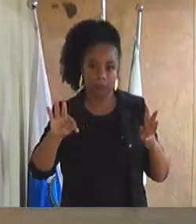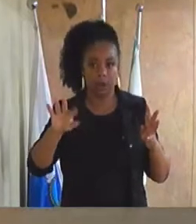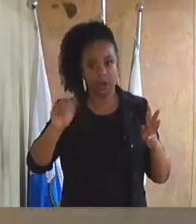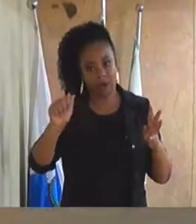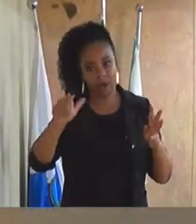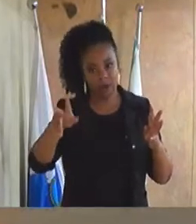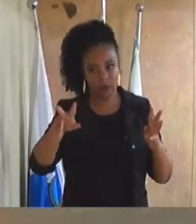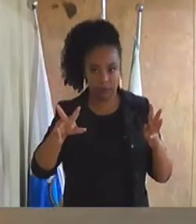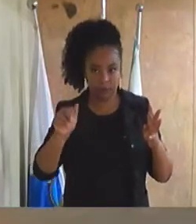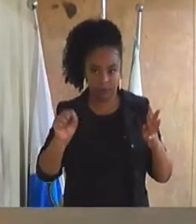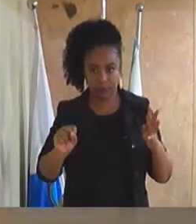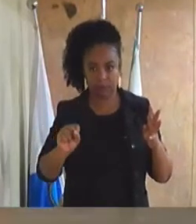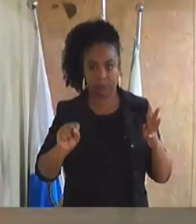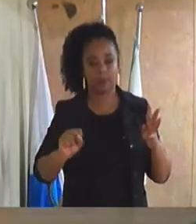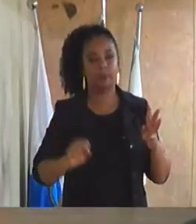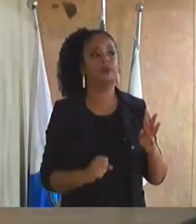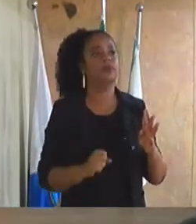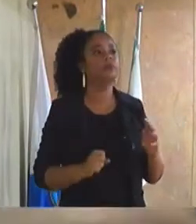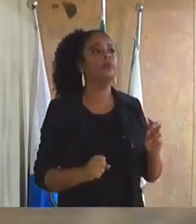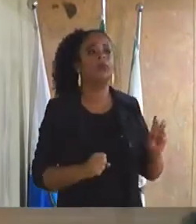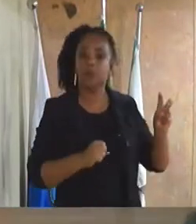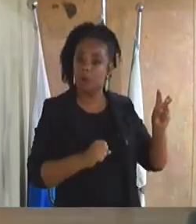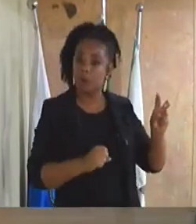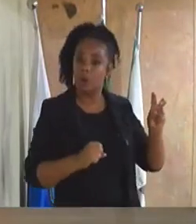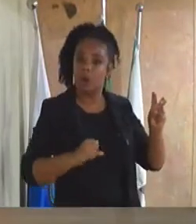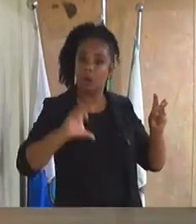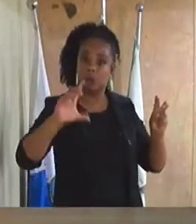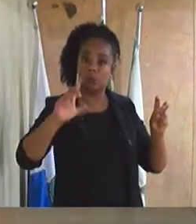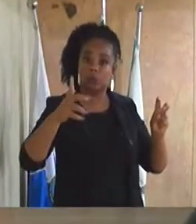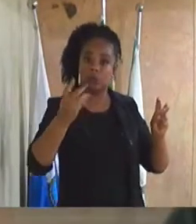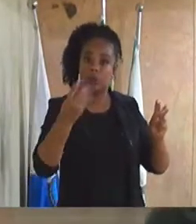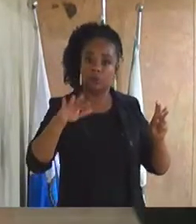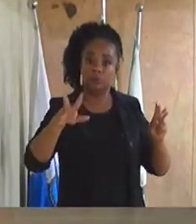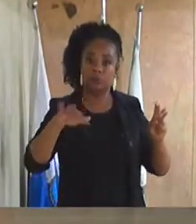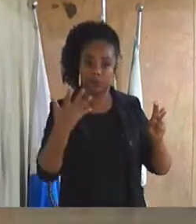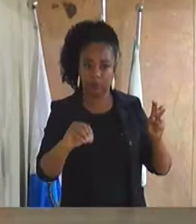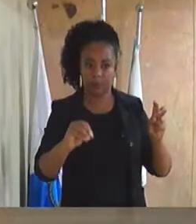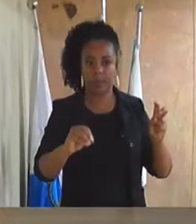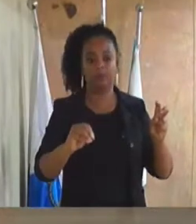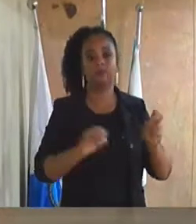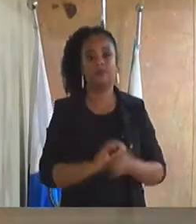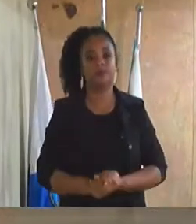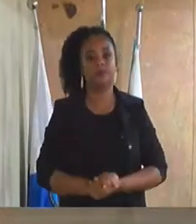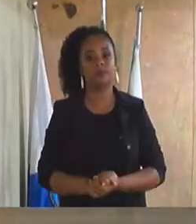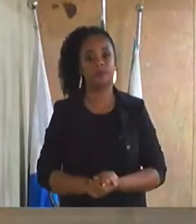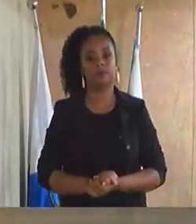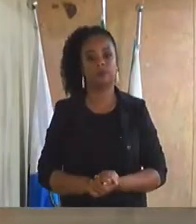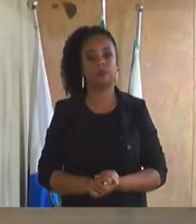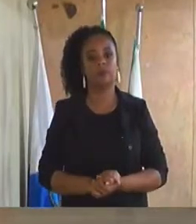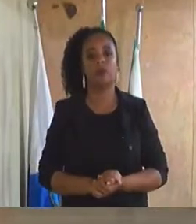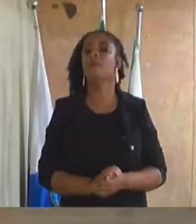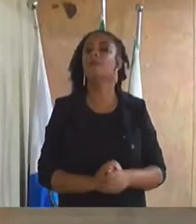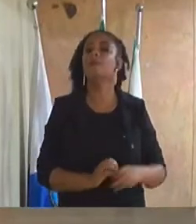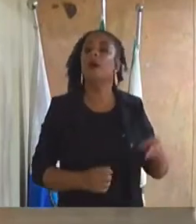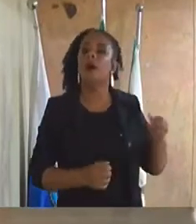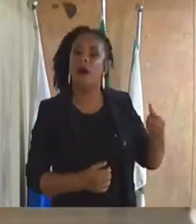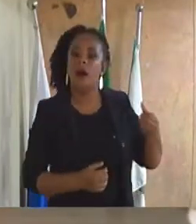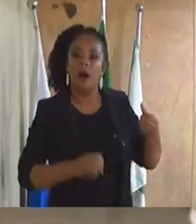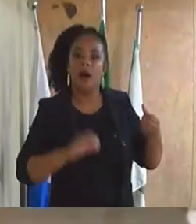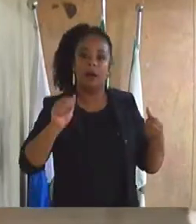Clóvis, Clóvinho, tá, deixa eu encurtar, desculpa. Clóvinho, Arthur Monteiro,